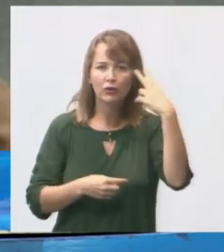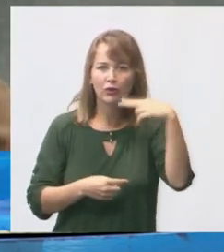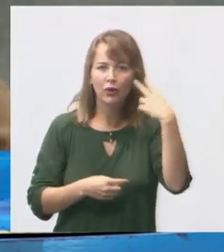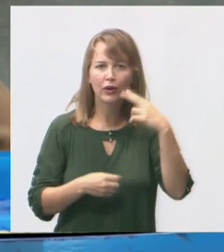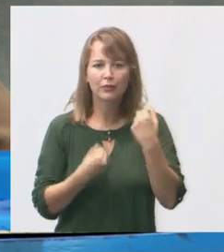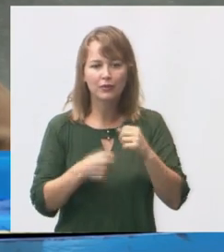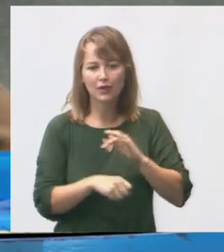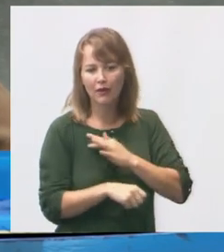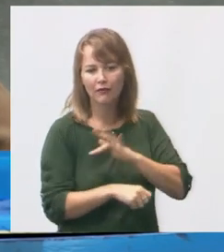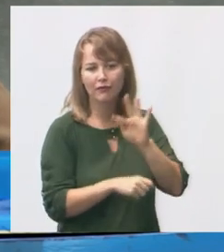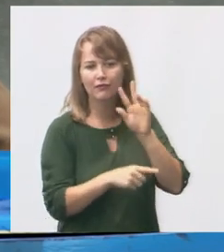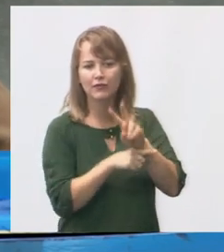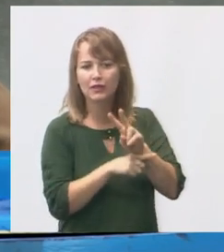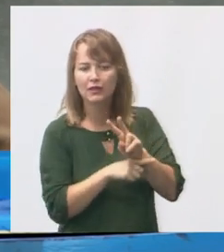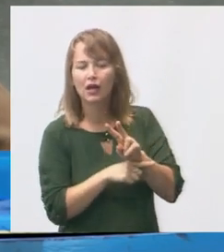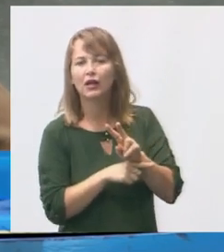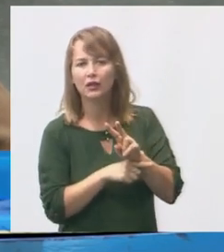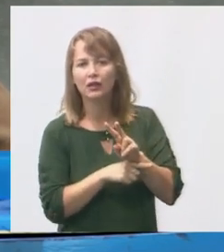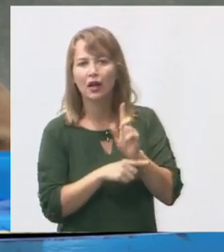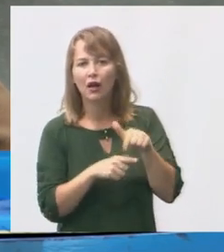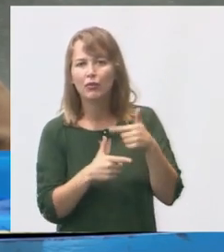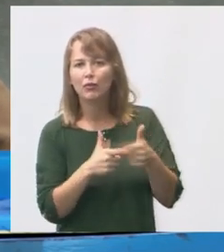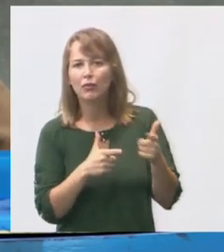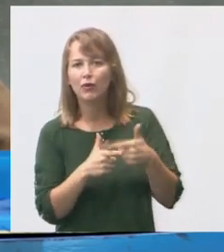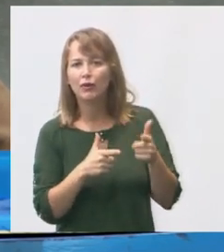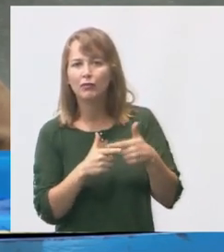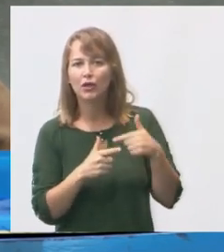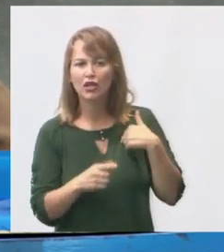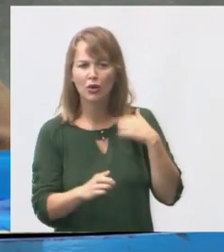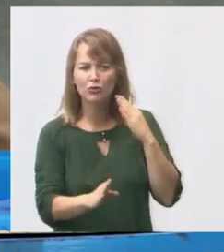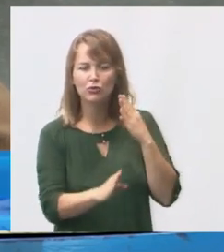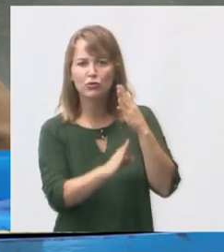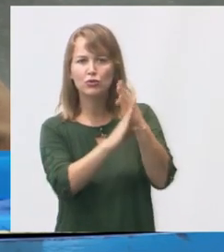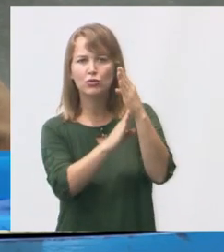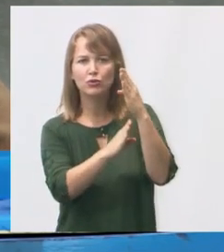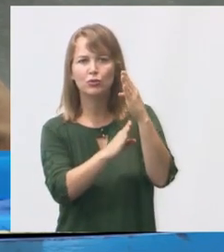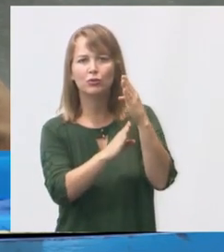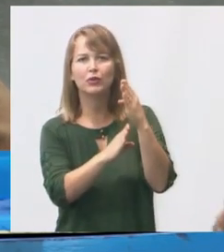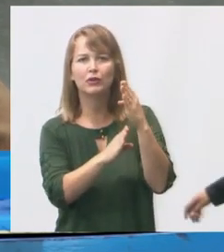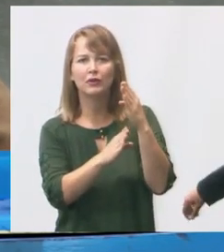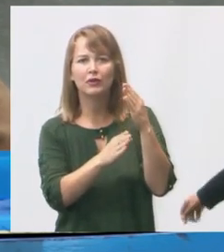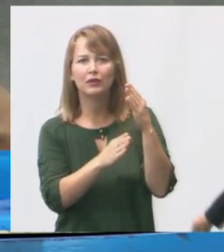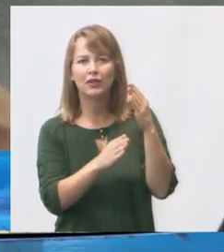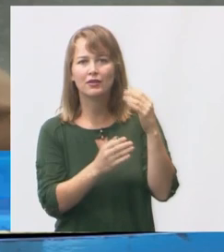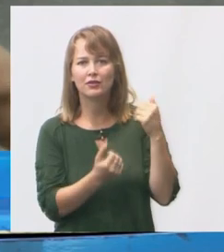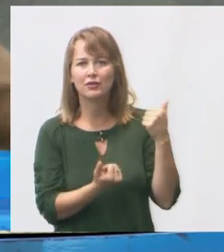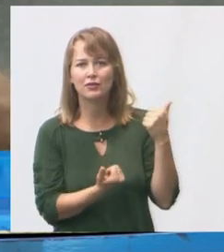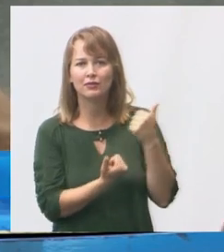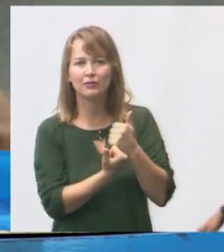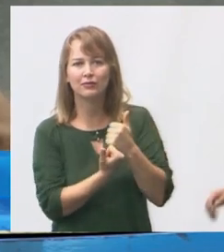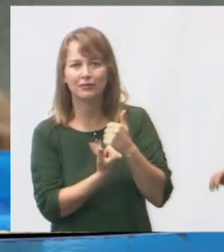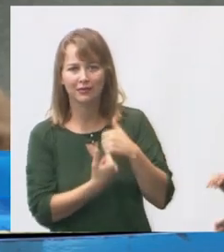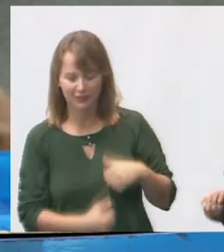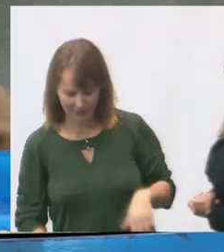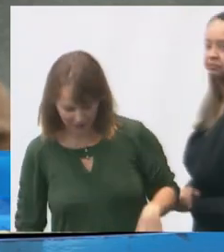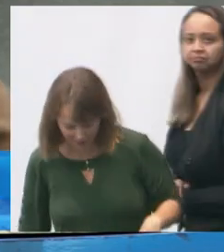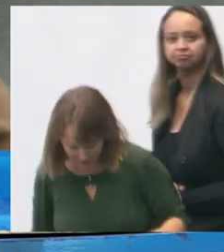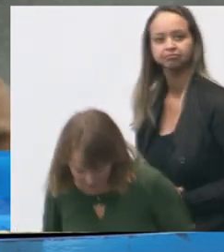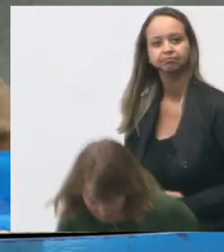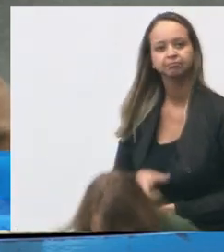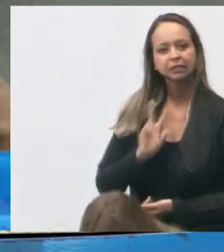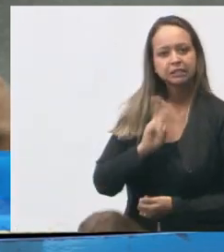fiscalizar. Então, essa é a situação. Eu descobrindo isso nessas visitas e acompanhando, que eles que estão